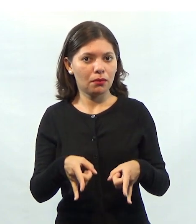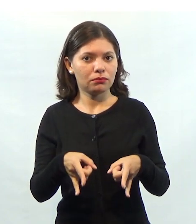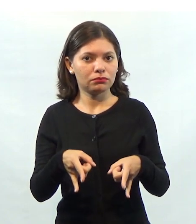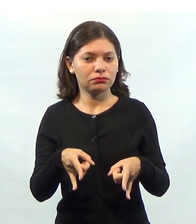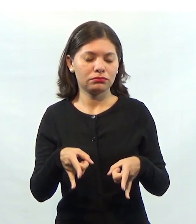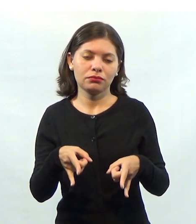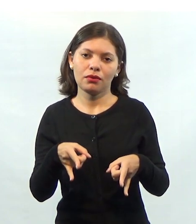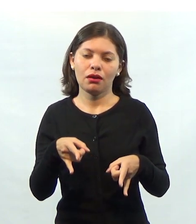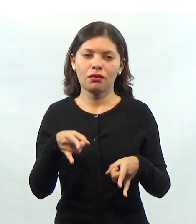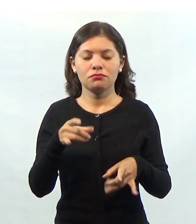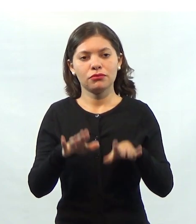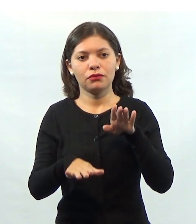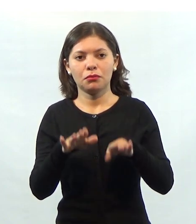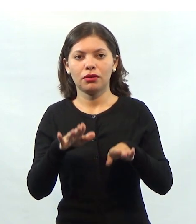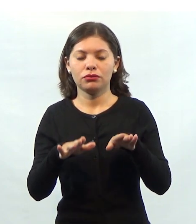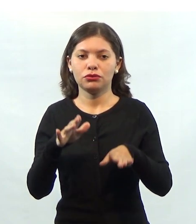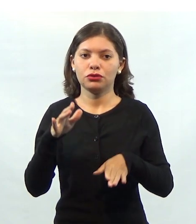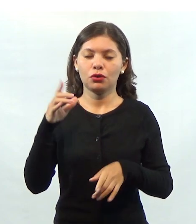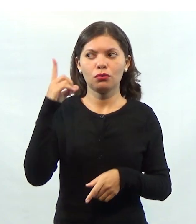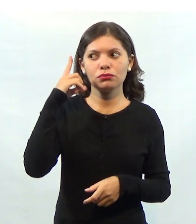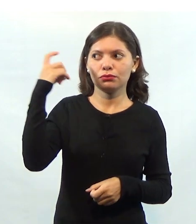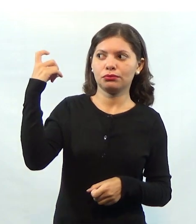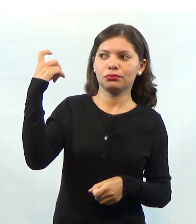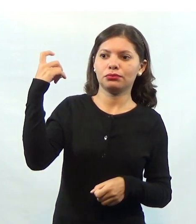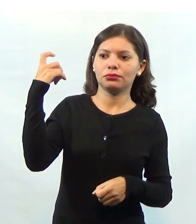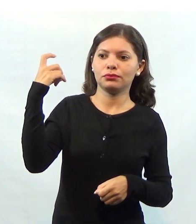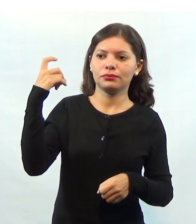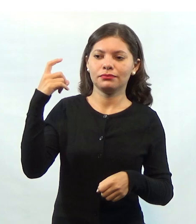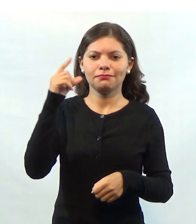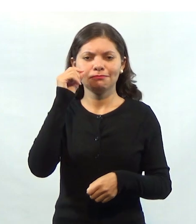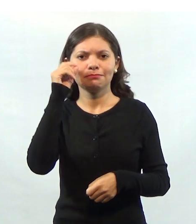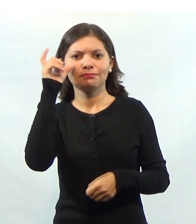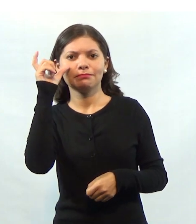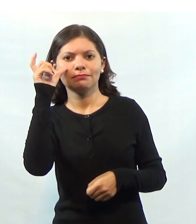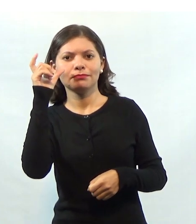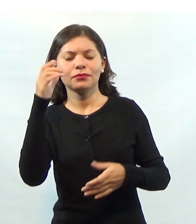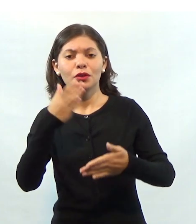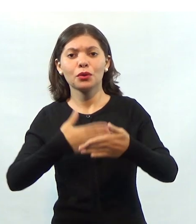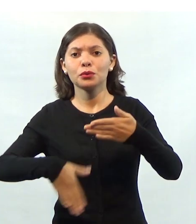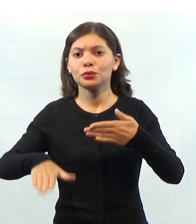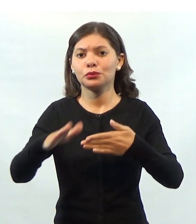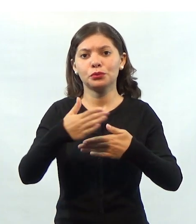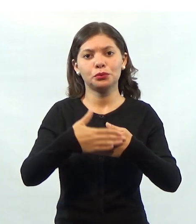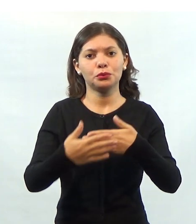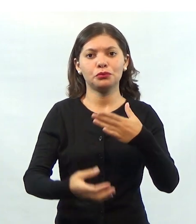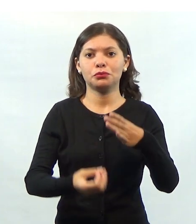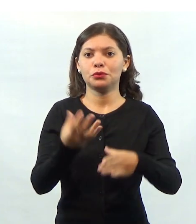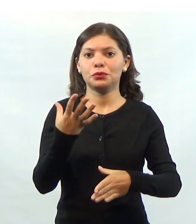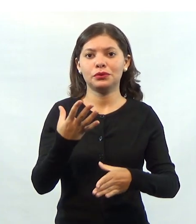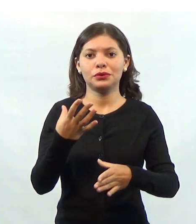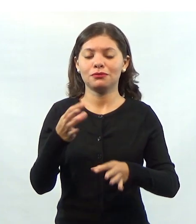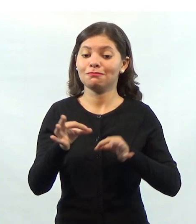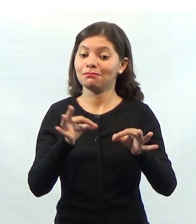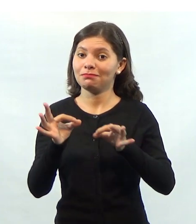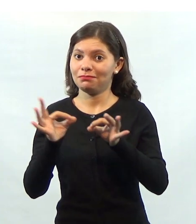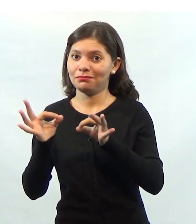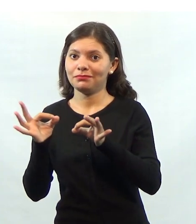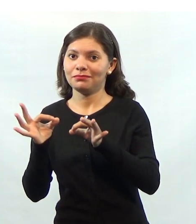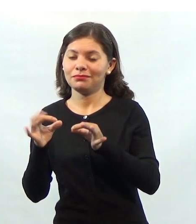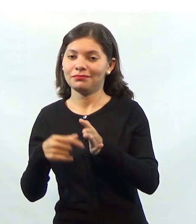celular, o despertador que te acordou. Tudo isso foi feito, foi produzido por alguma organização.